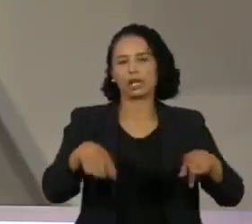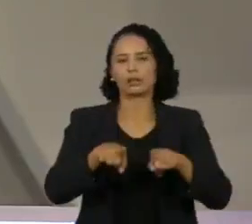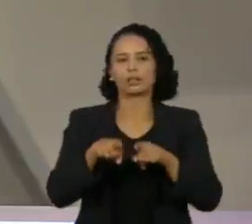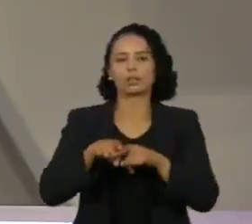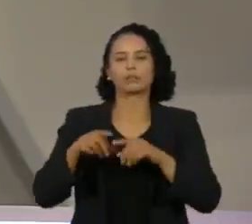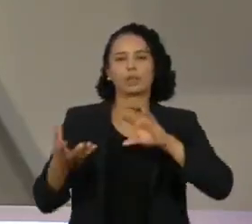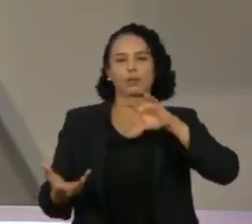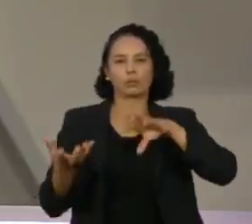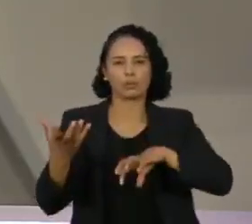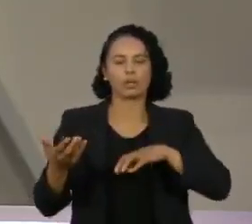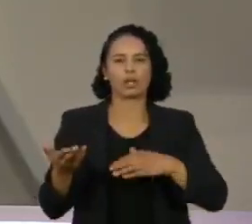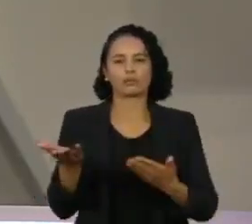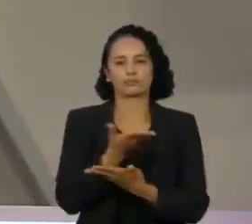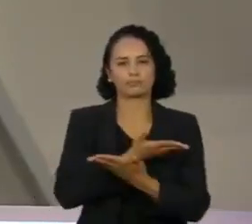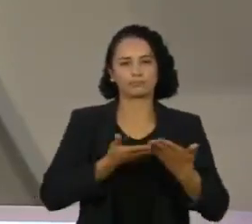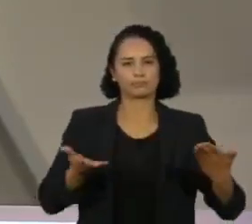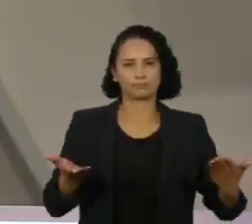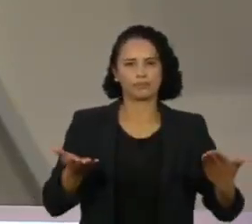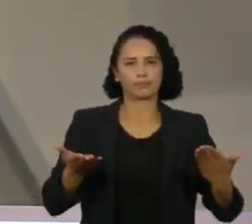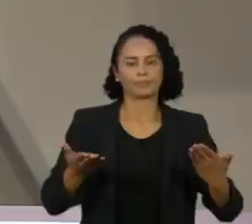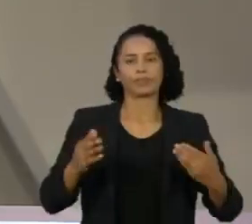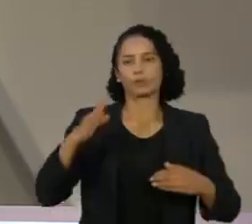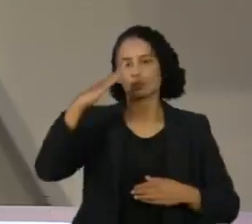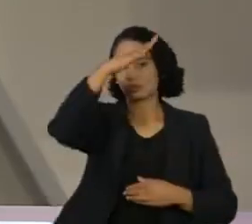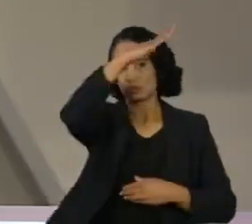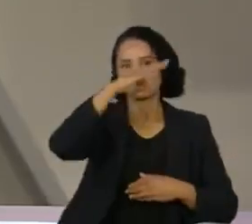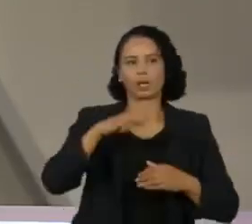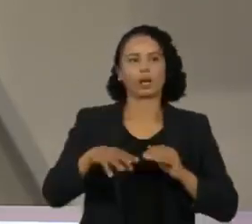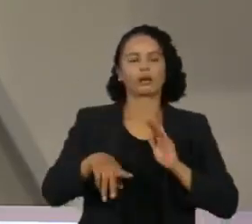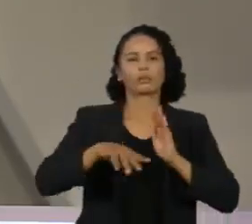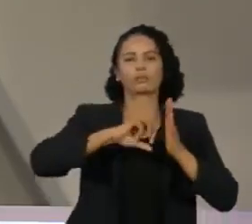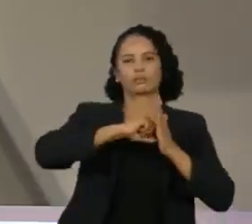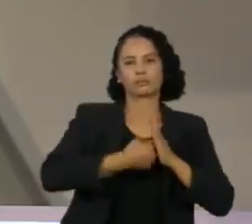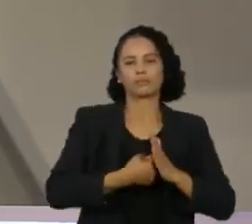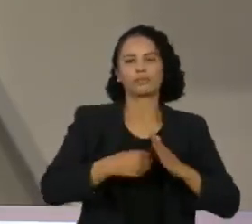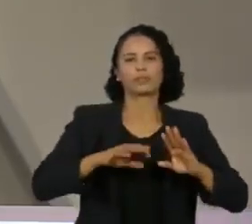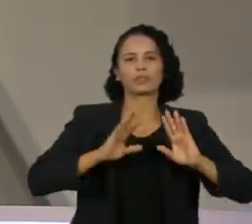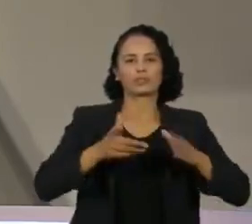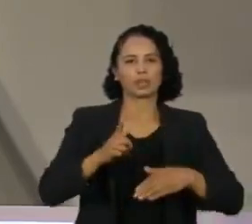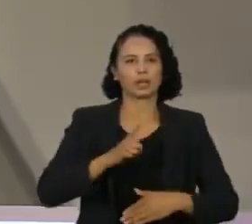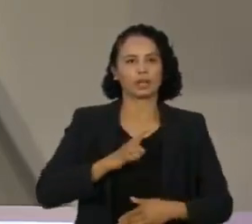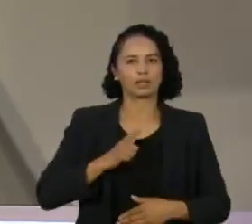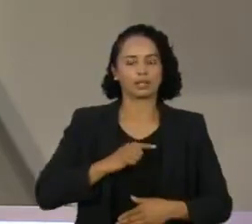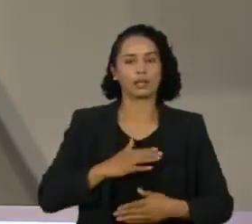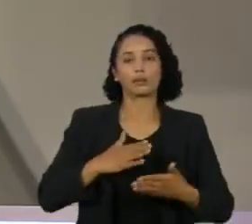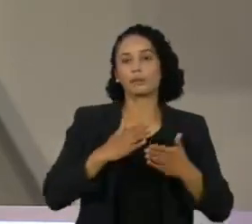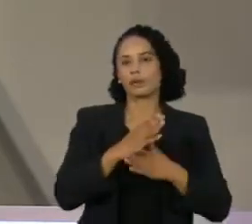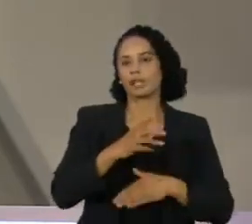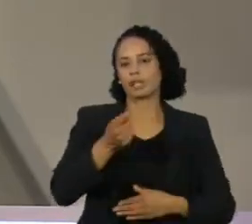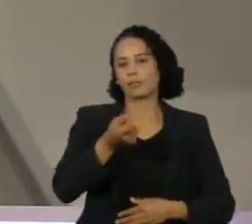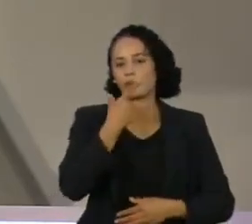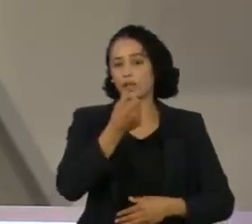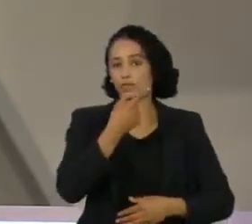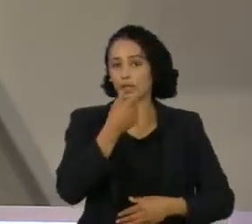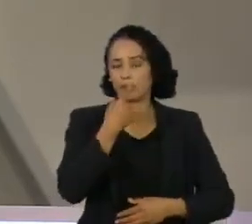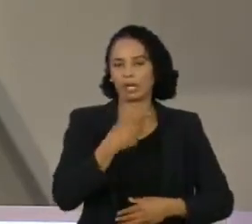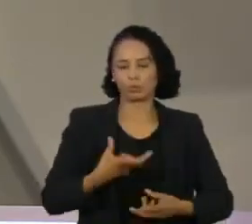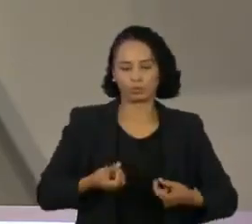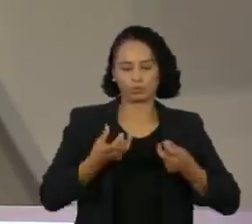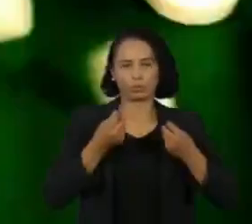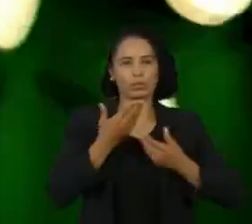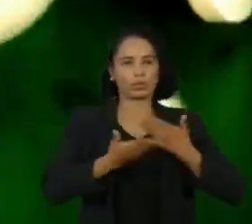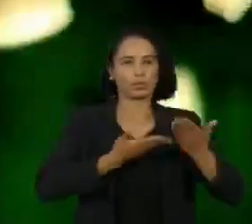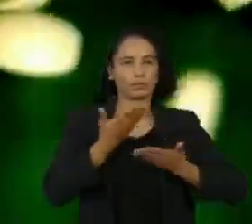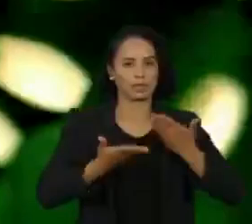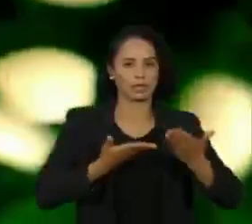O presidente Jair Bolsonaro vetou um projeto de lei aprovado pelo Congresso que facilitaria o acesso a medicamentos orais que combatem o câncer.